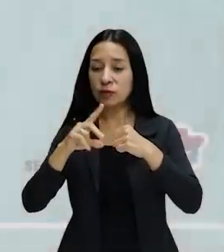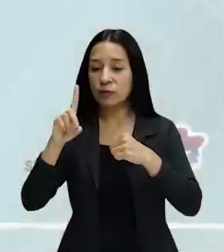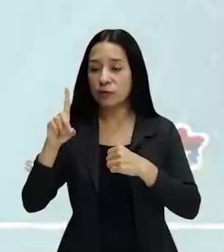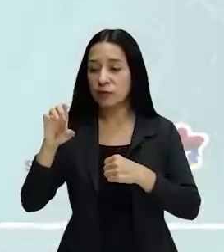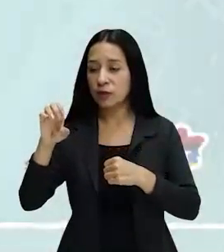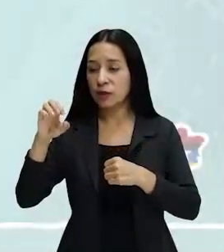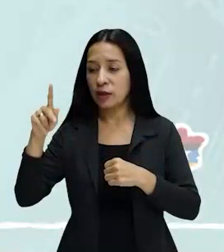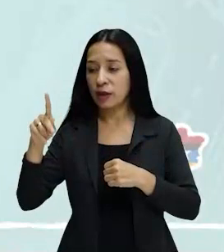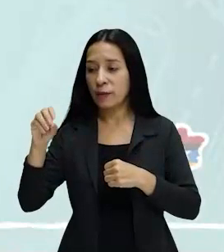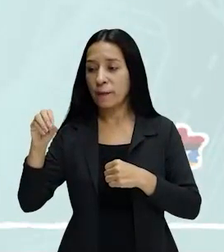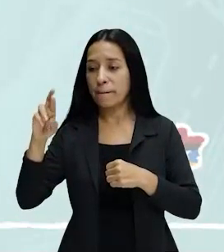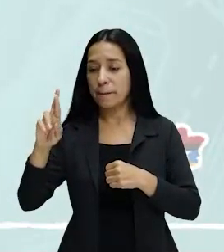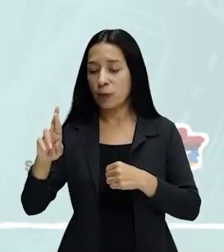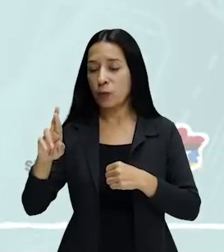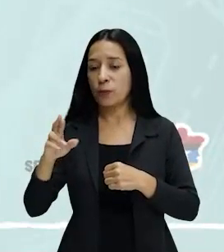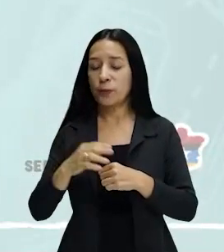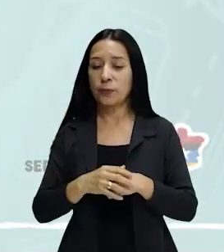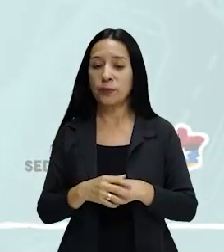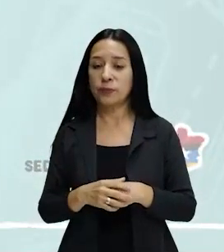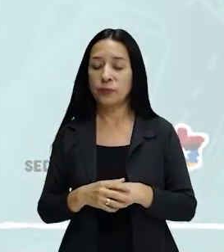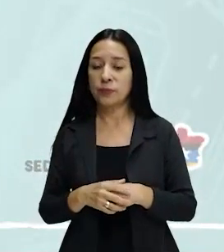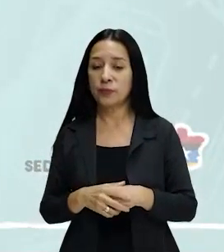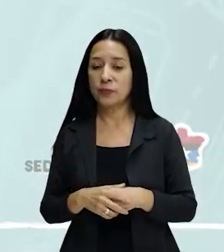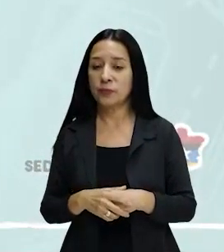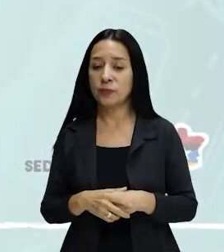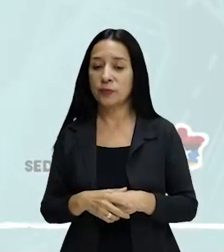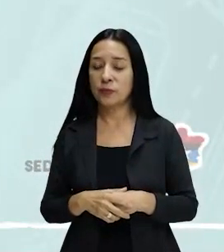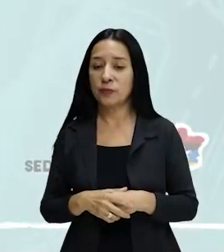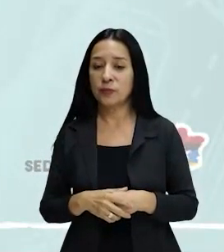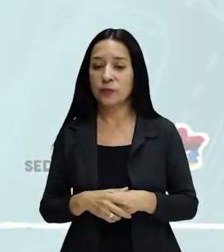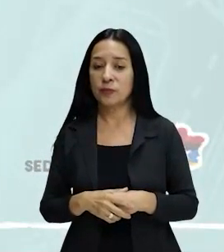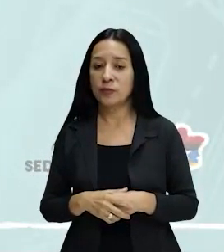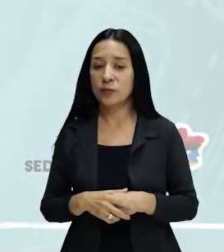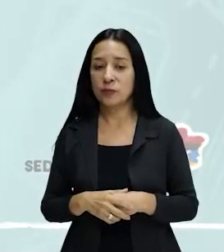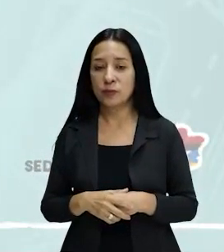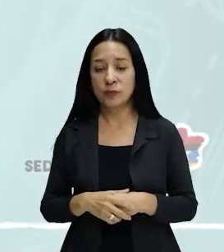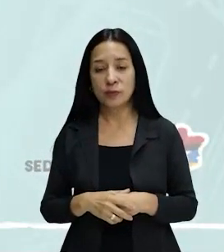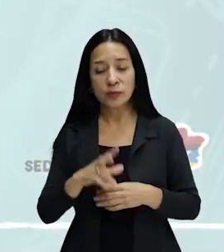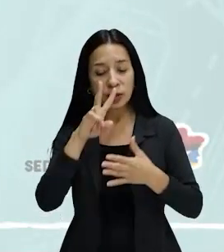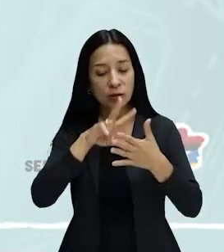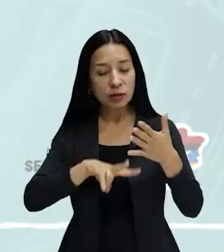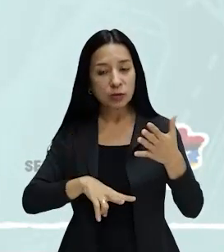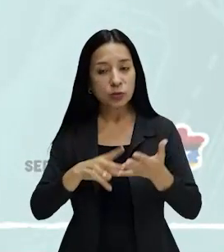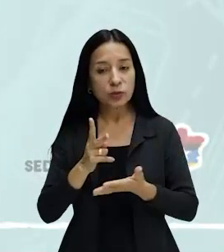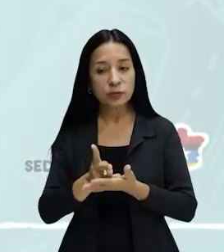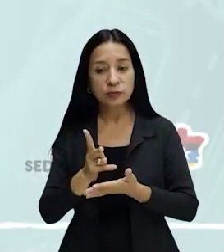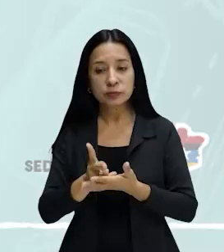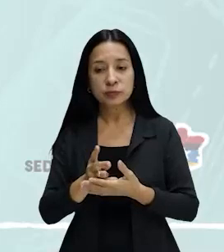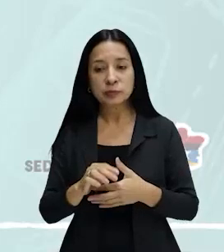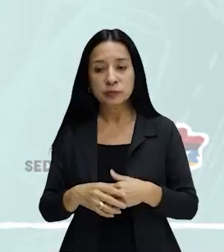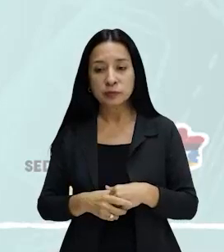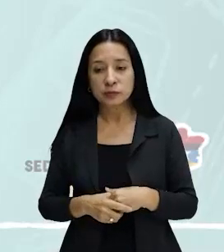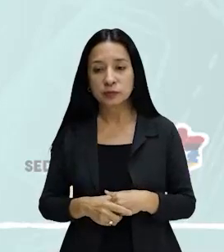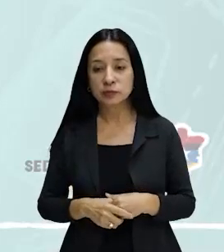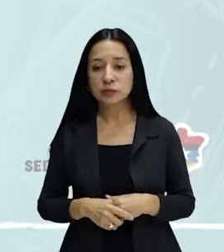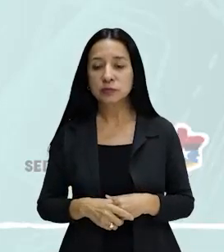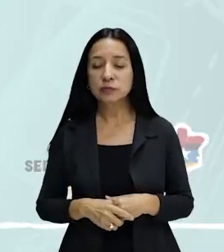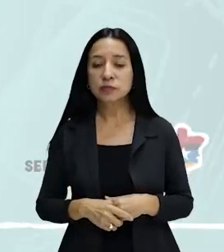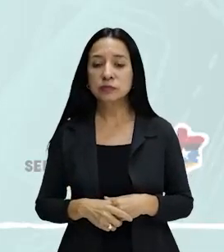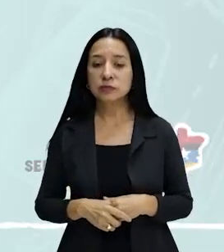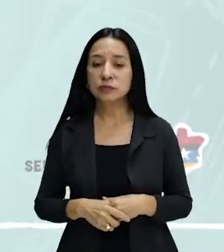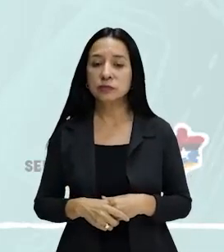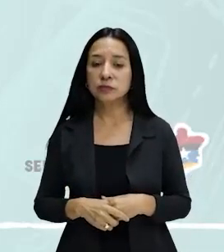Nesses tempos de crise, nem a operação lava-jato deu bola para a falta de um A. Seria